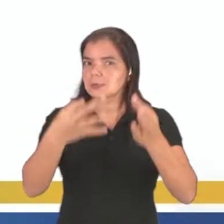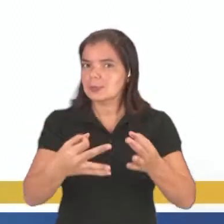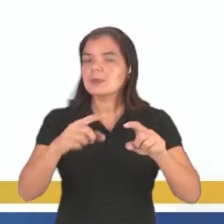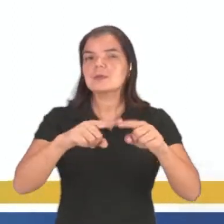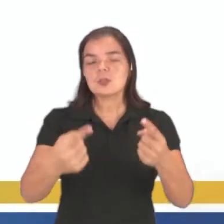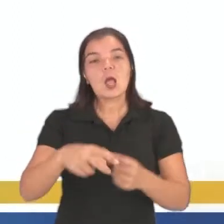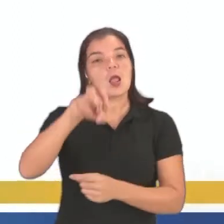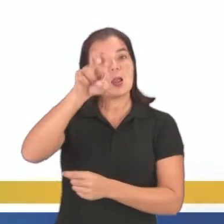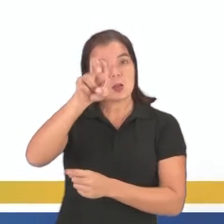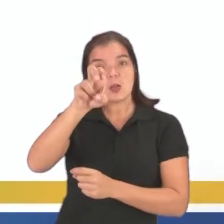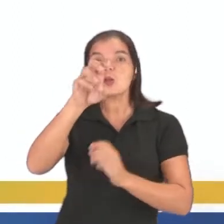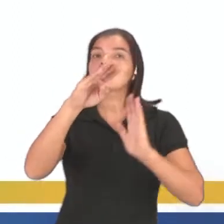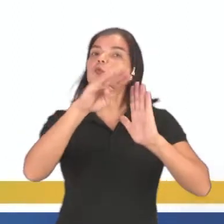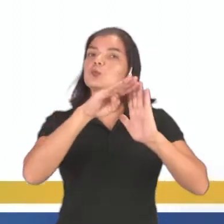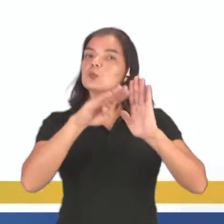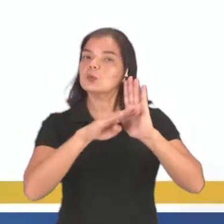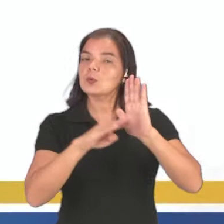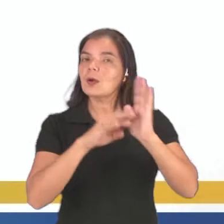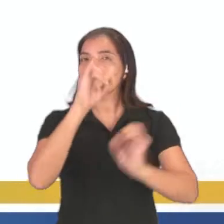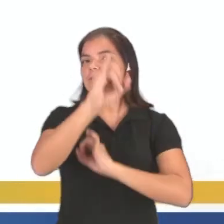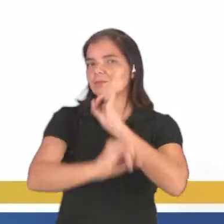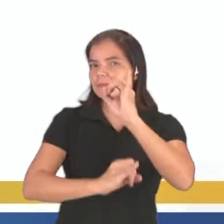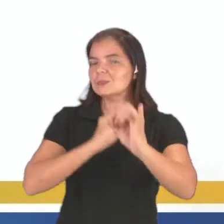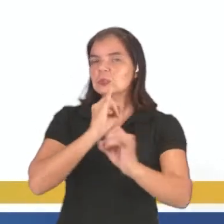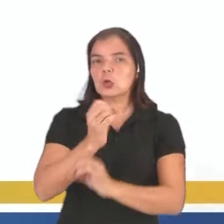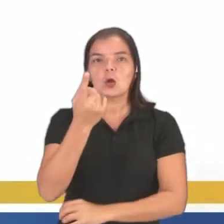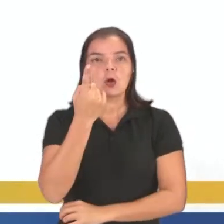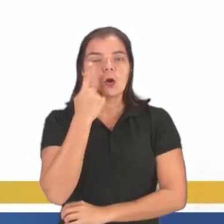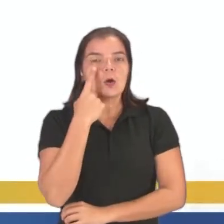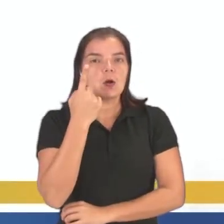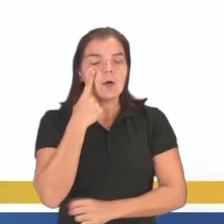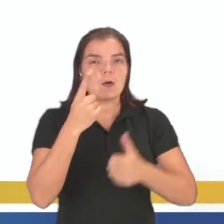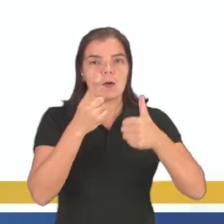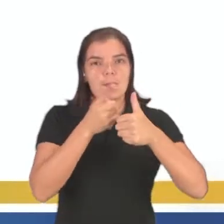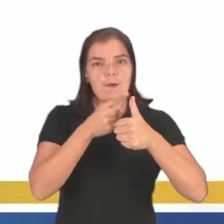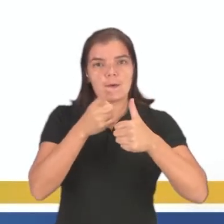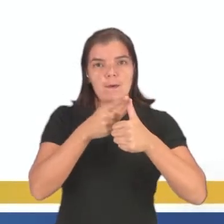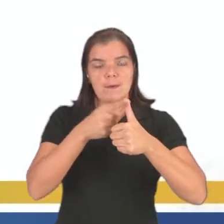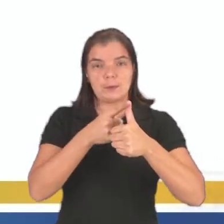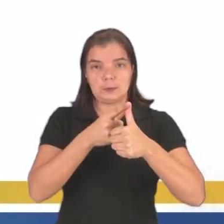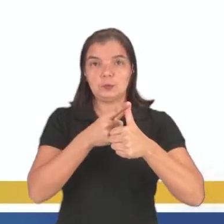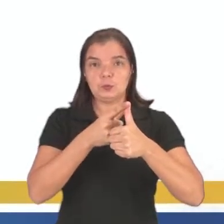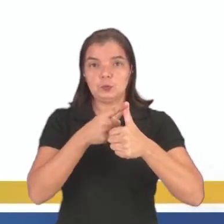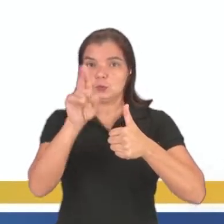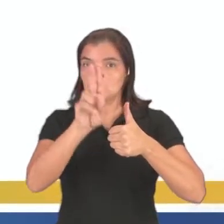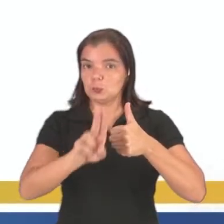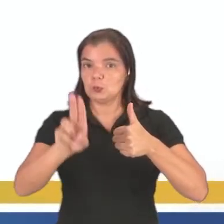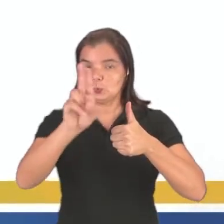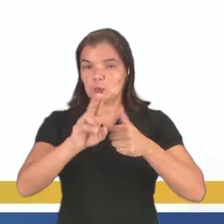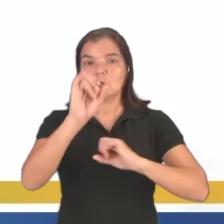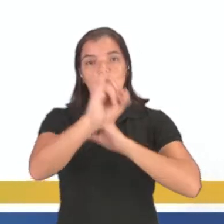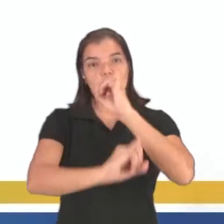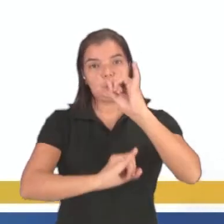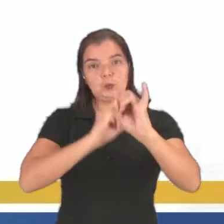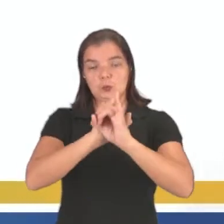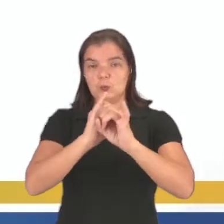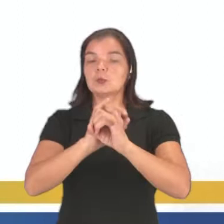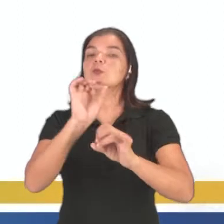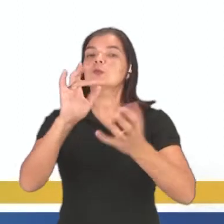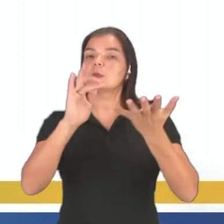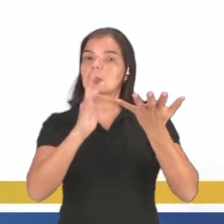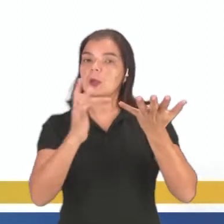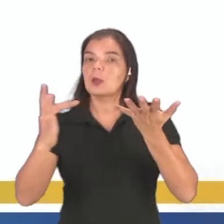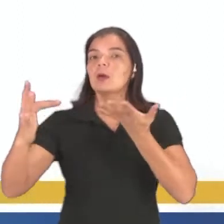Em quinto lugar, ela fica ali na internet, observem que nós vamos ter a posição de uso da rede social e essas